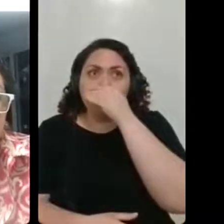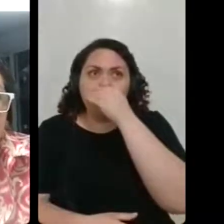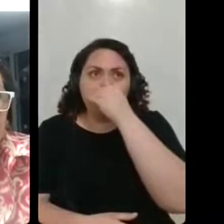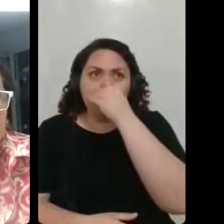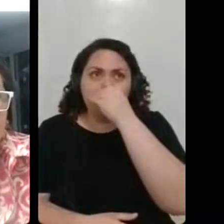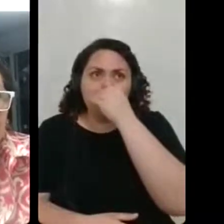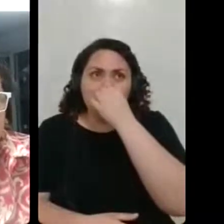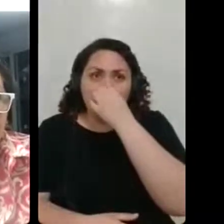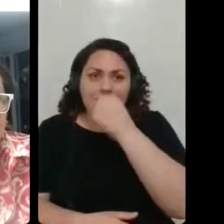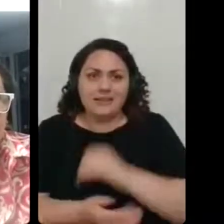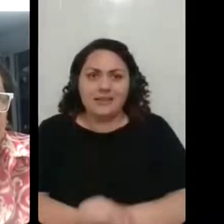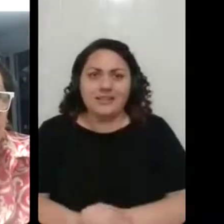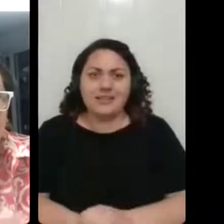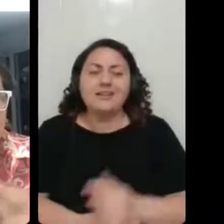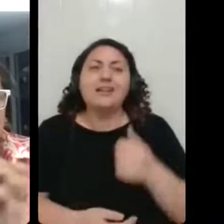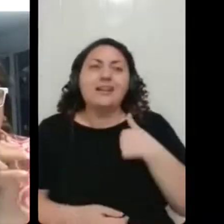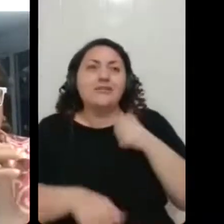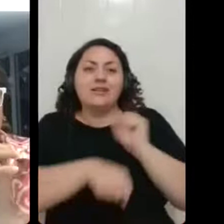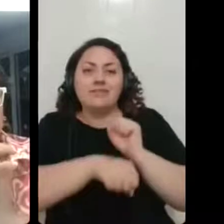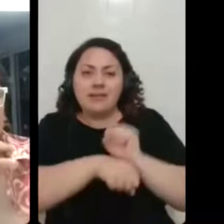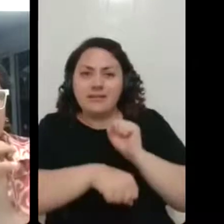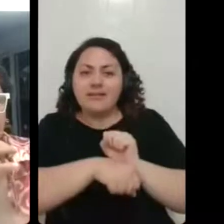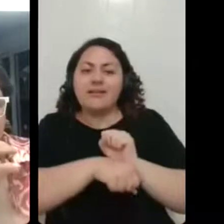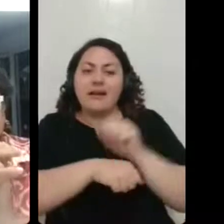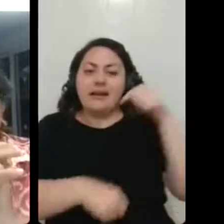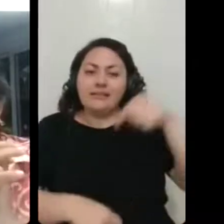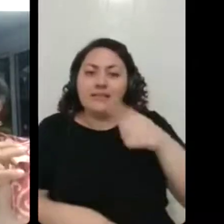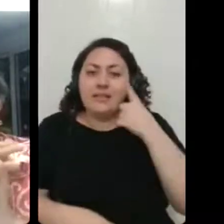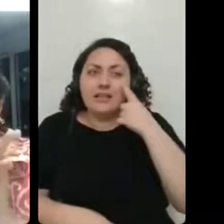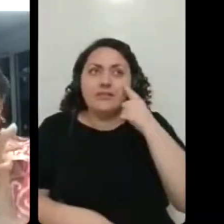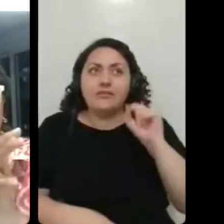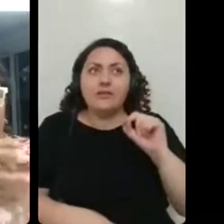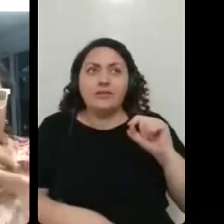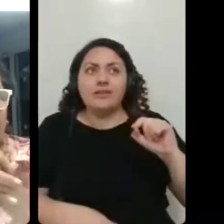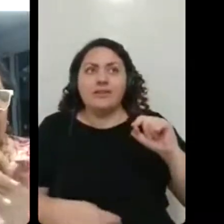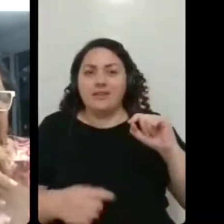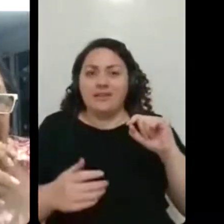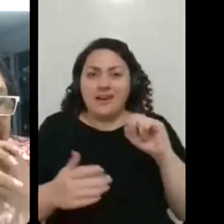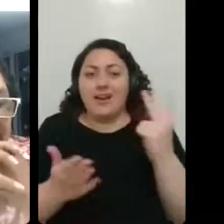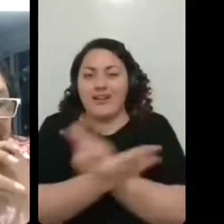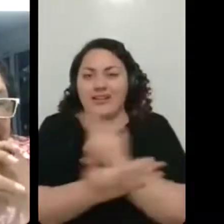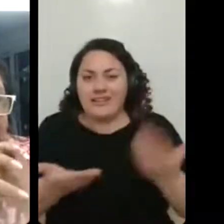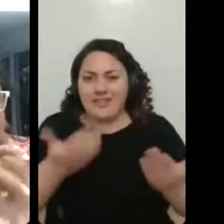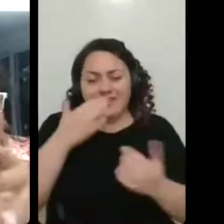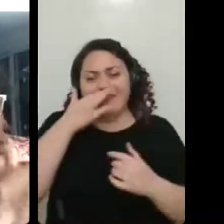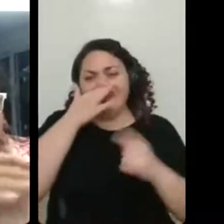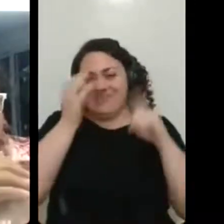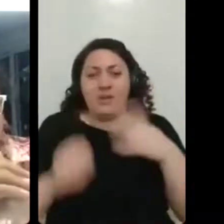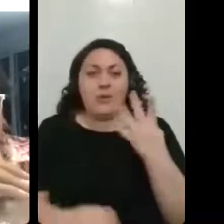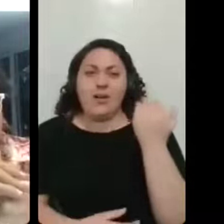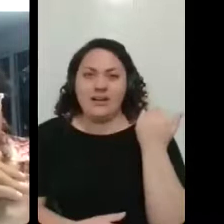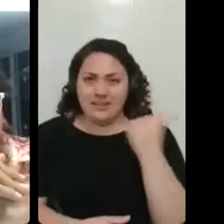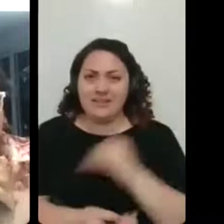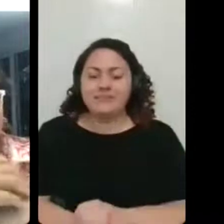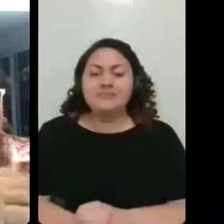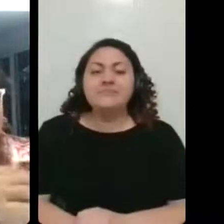Olha, vamos aguardar pra ver o que vai acontecer com a gente agora, né? Isso foi numa quarta-feira. No sábado